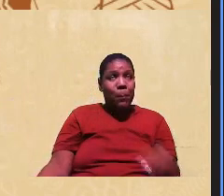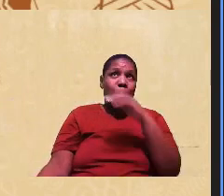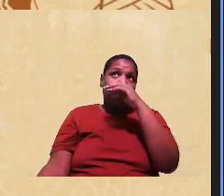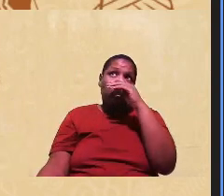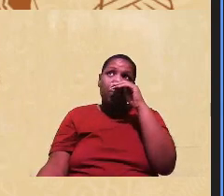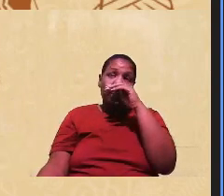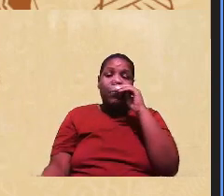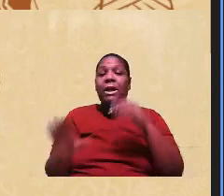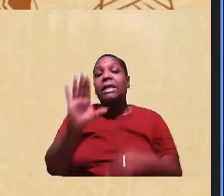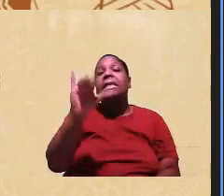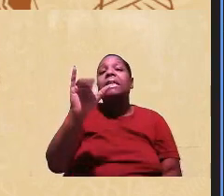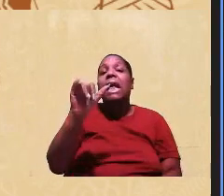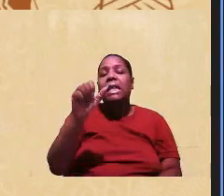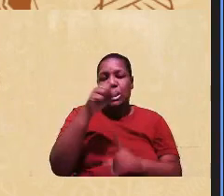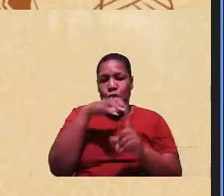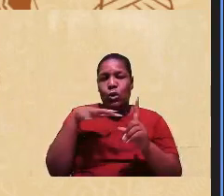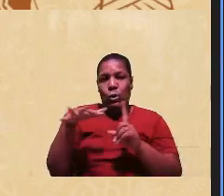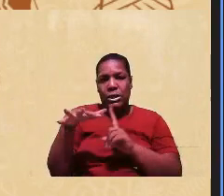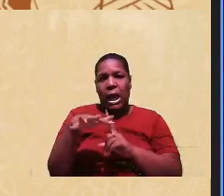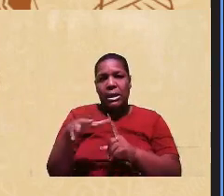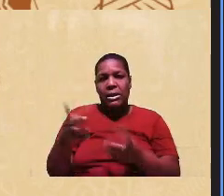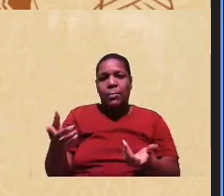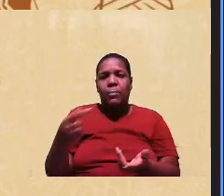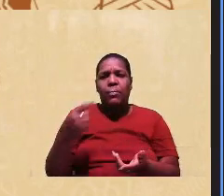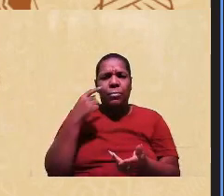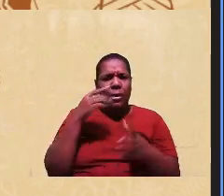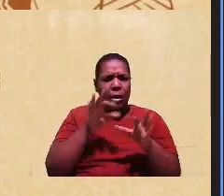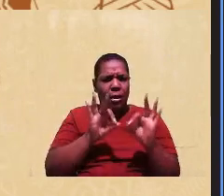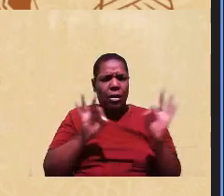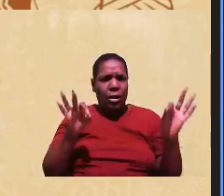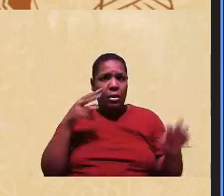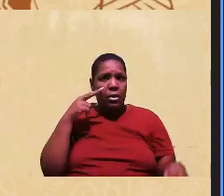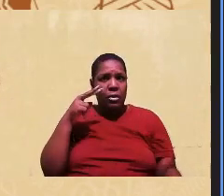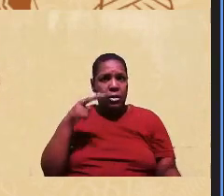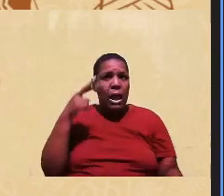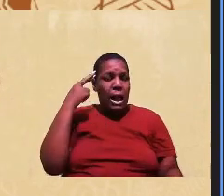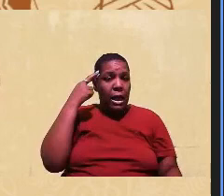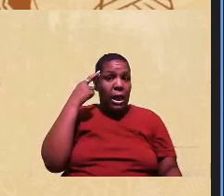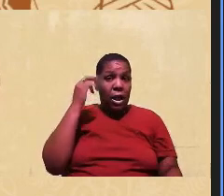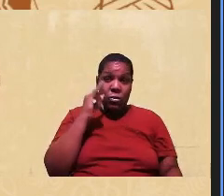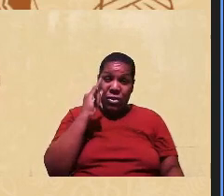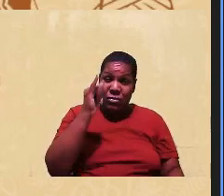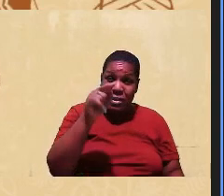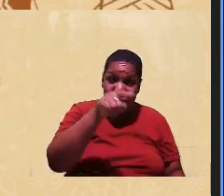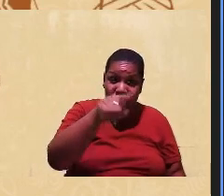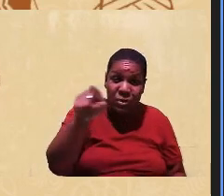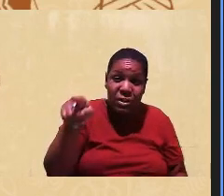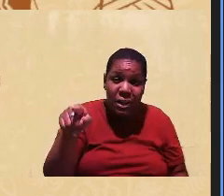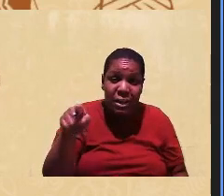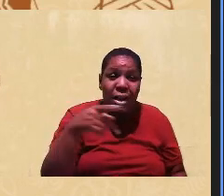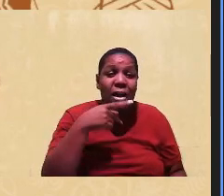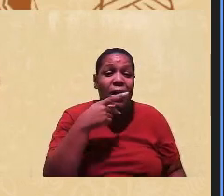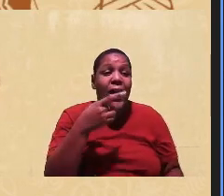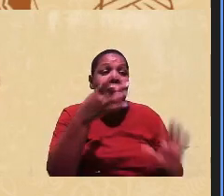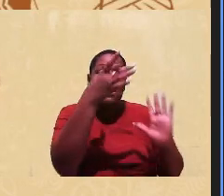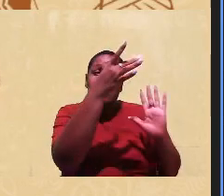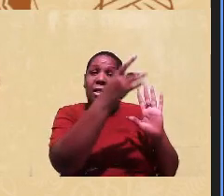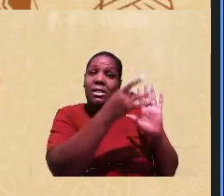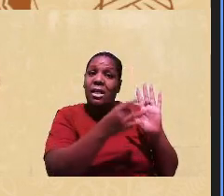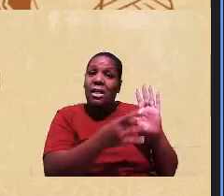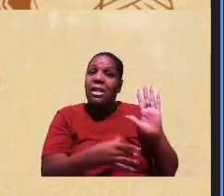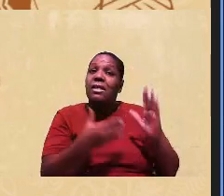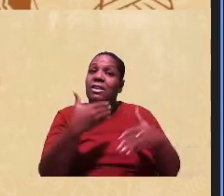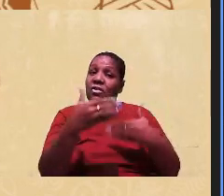sociais. Então, essas dimensões a gente precisa refletir. Eu estou falando isso para vocês para dar alguns detalhes porque a gente precisa avançar nesse